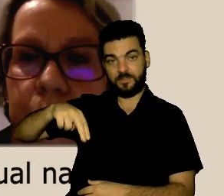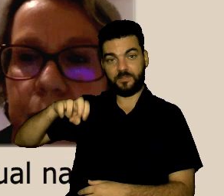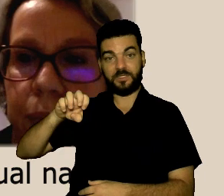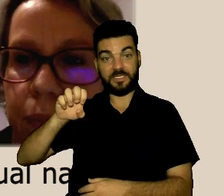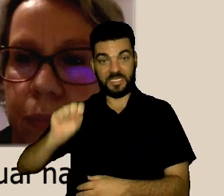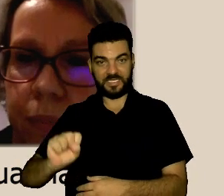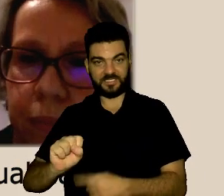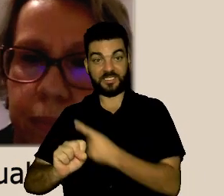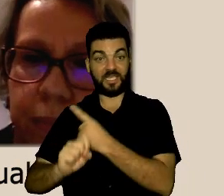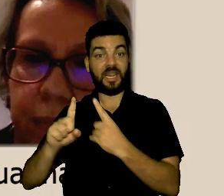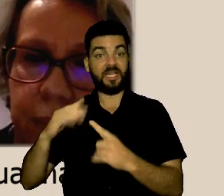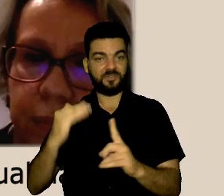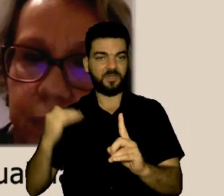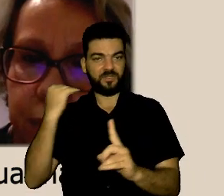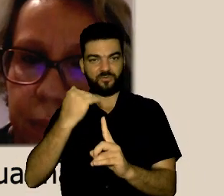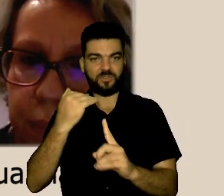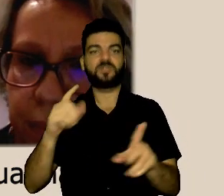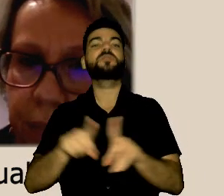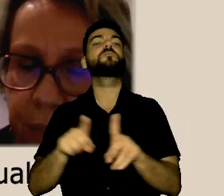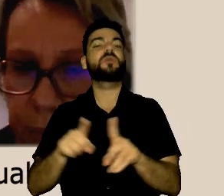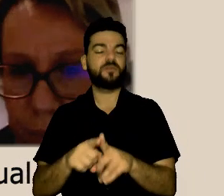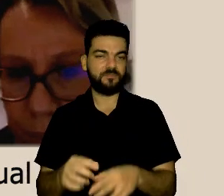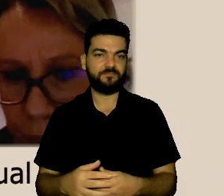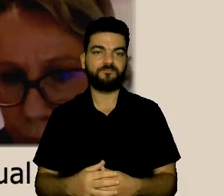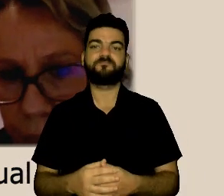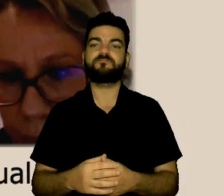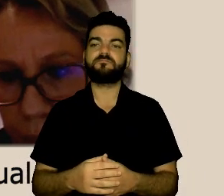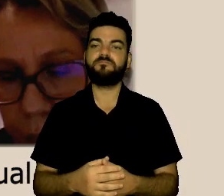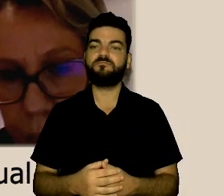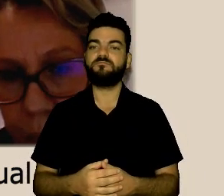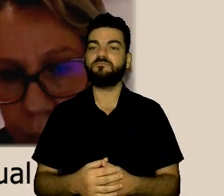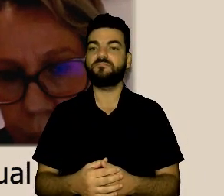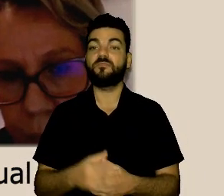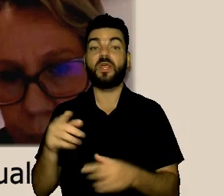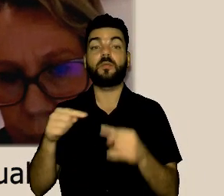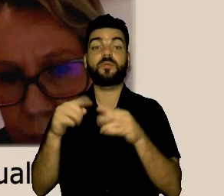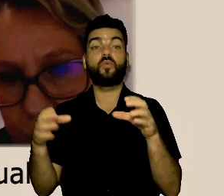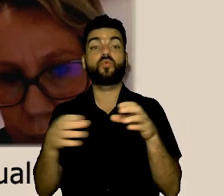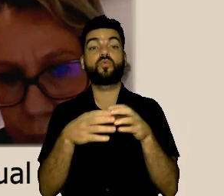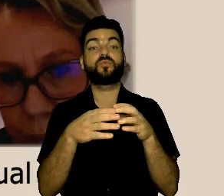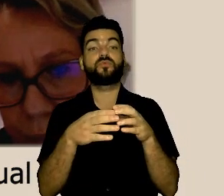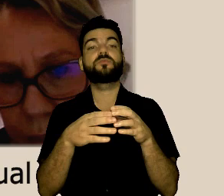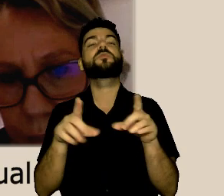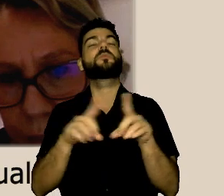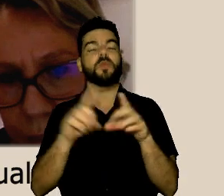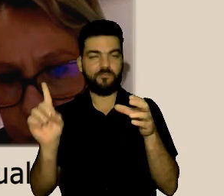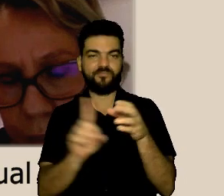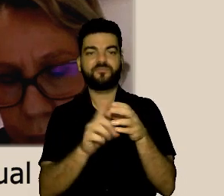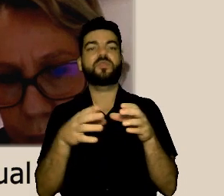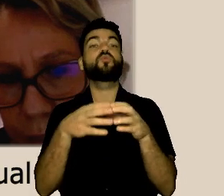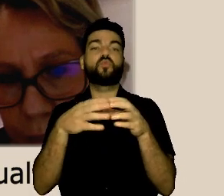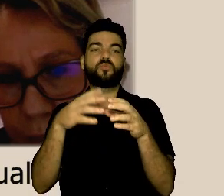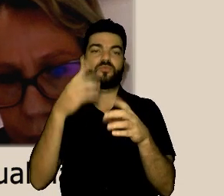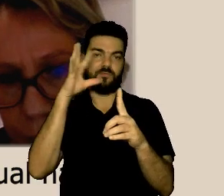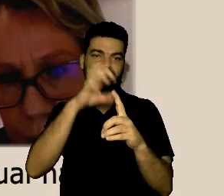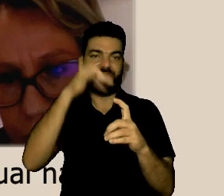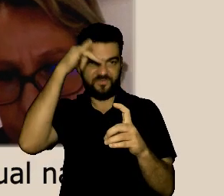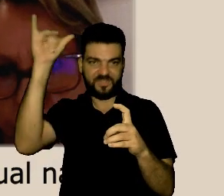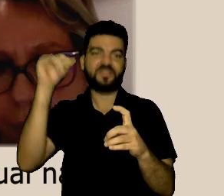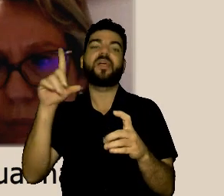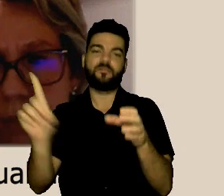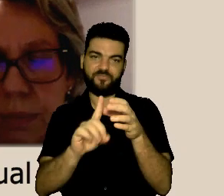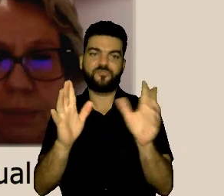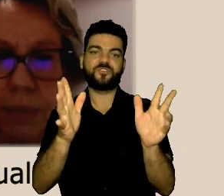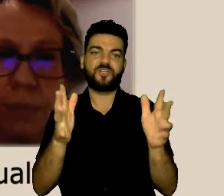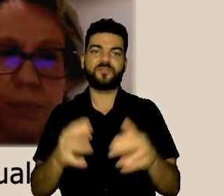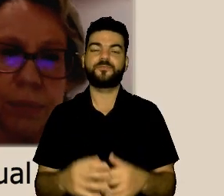e membro dessa mesma comissão de enfrentamento ao assédio moral e sexual do TRF3.